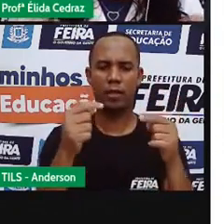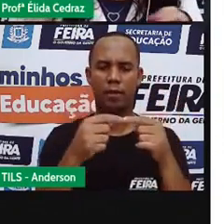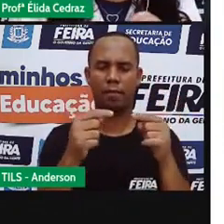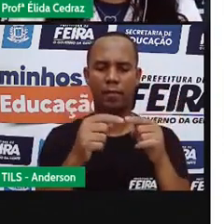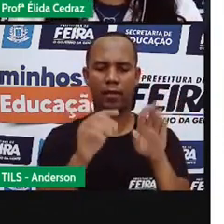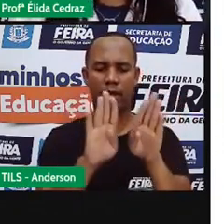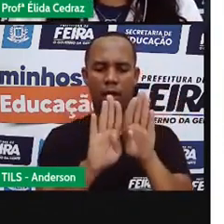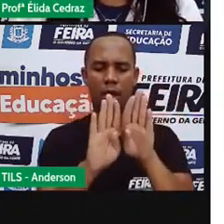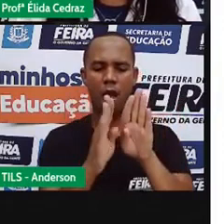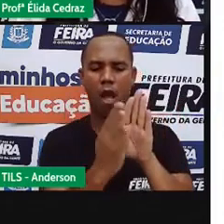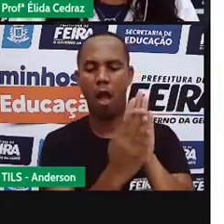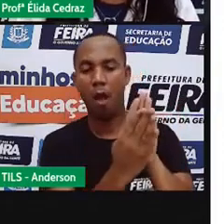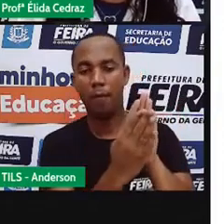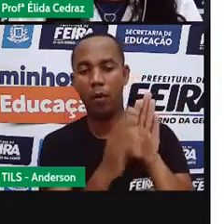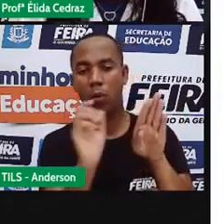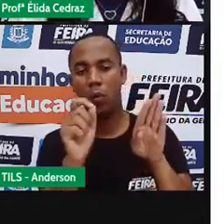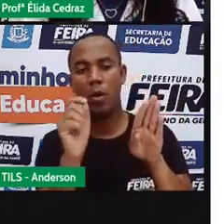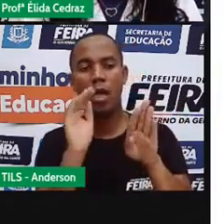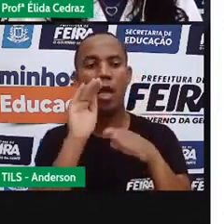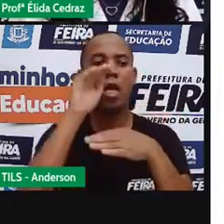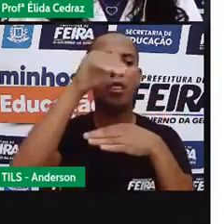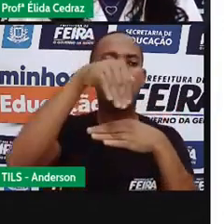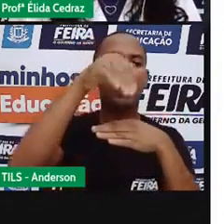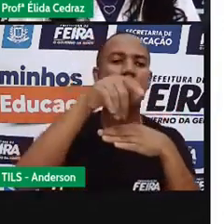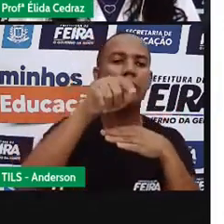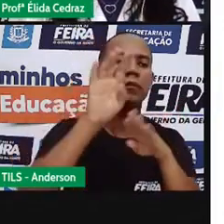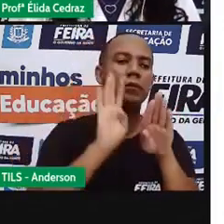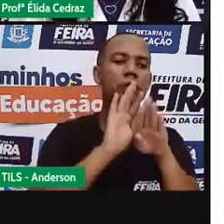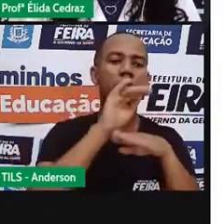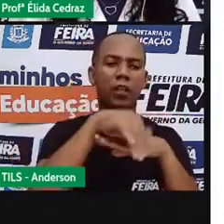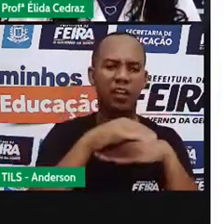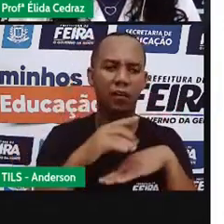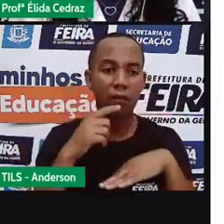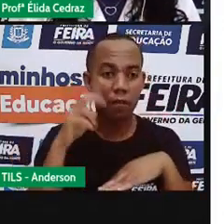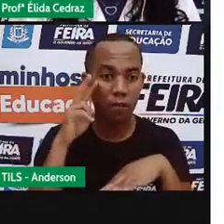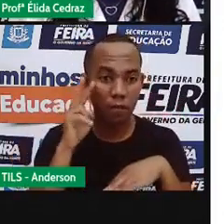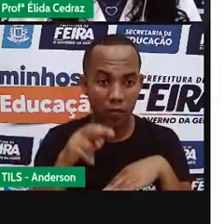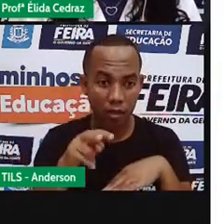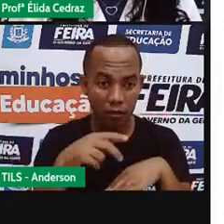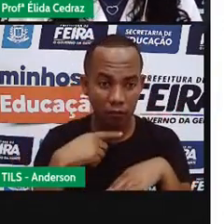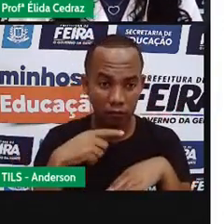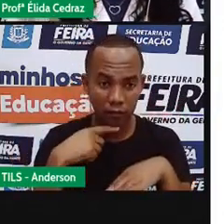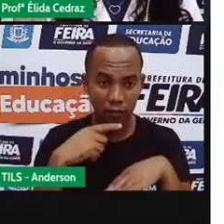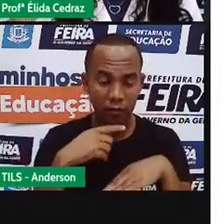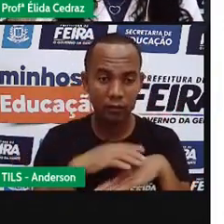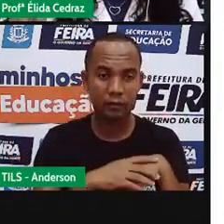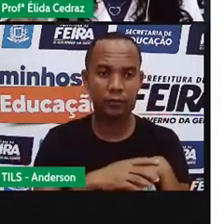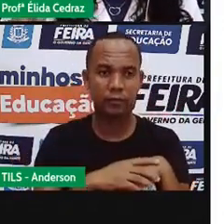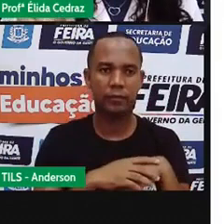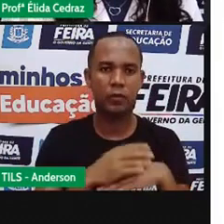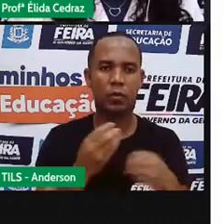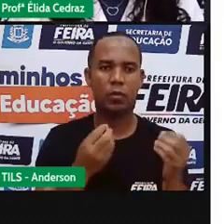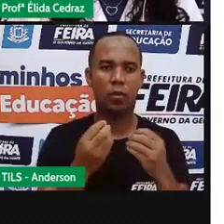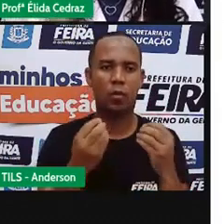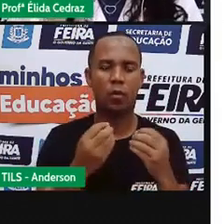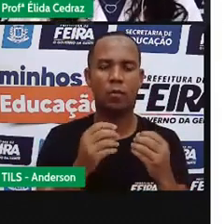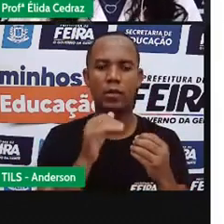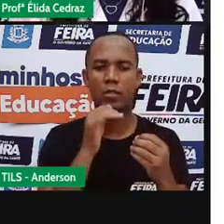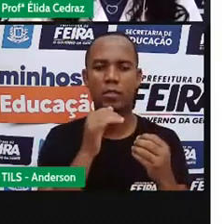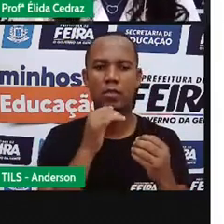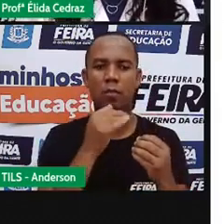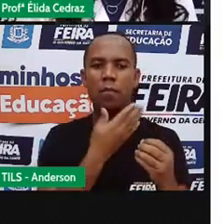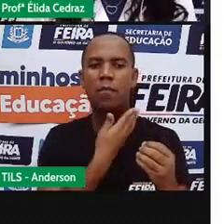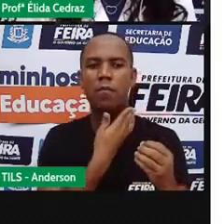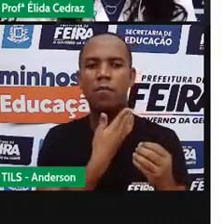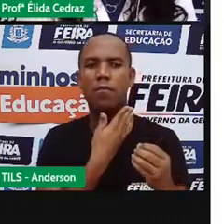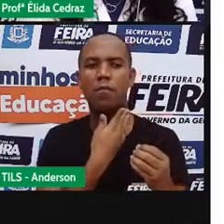Quero ver se você consegue adivinhar o que tem por detrás dessa porta. Coloca aí no bate-papo o que você